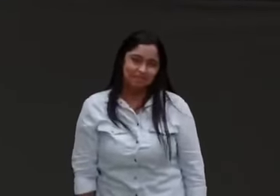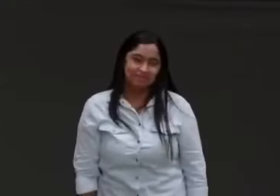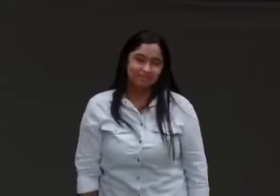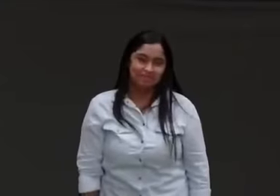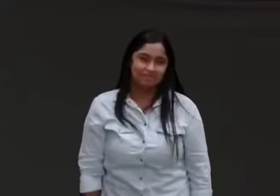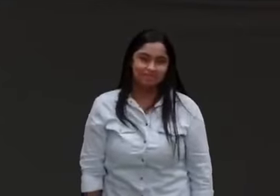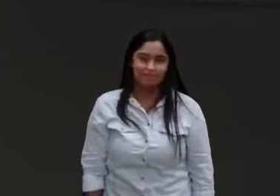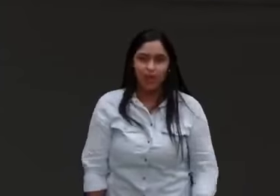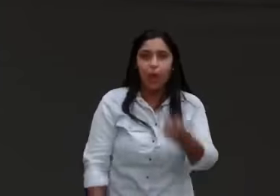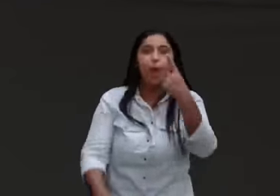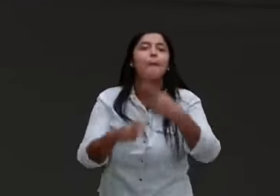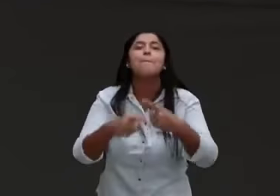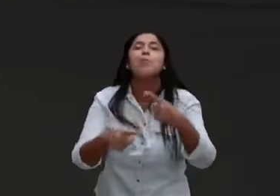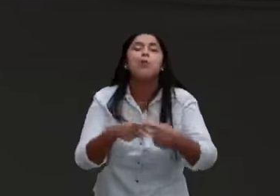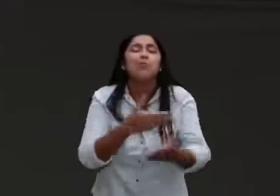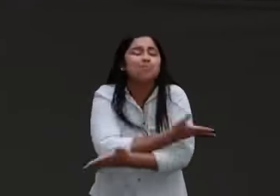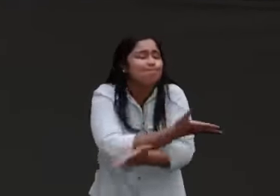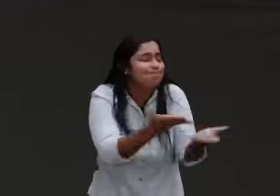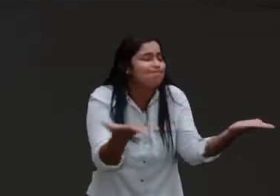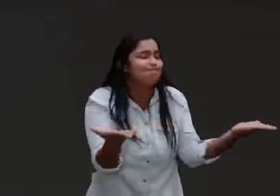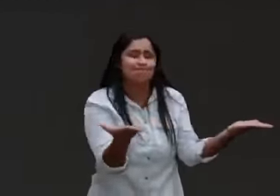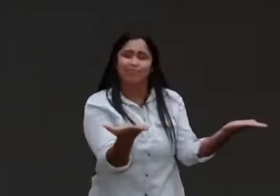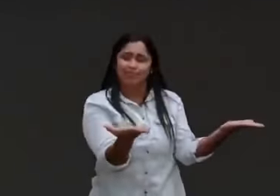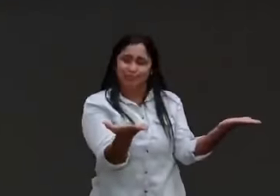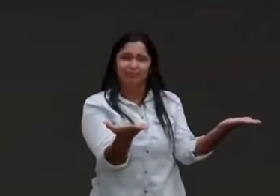porque, que povo sem noção,